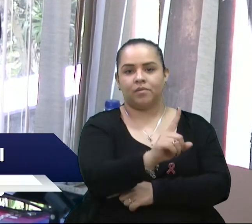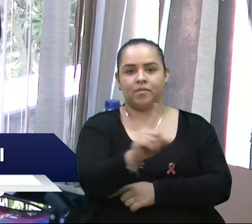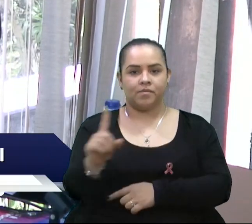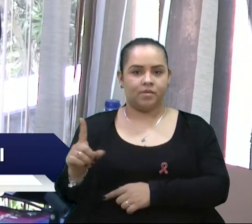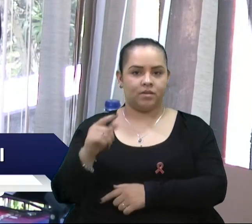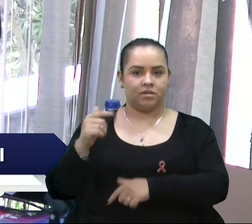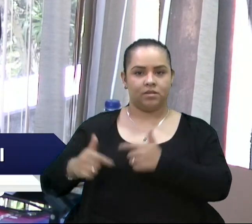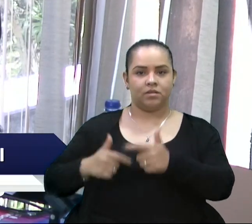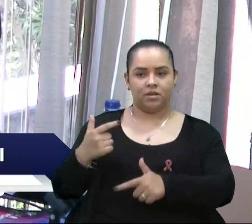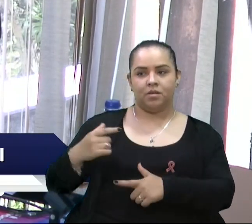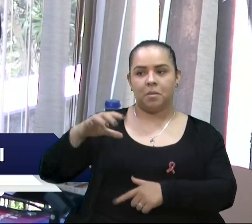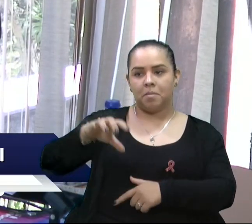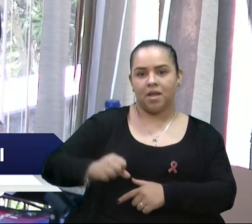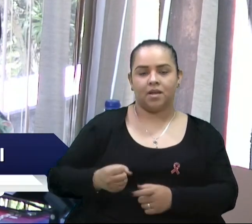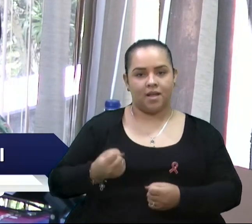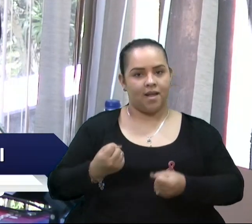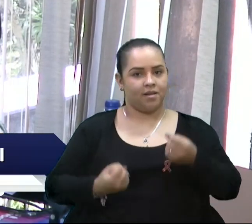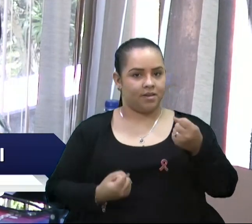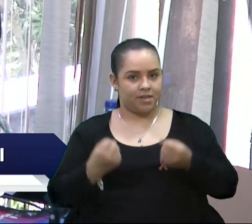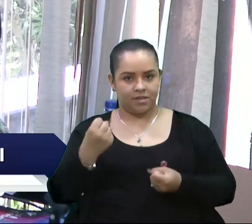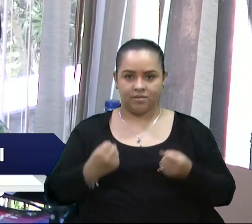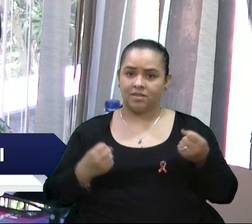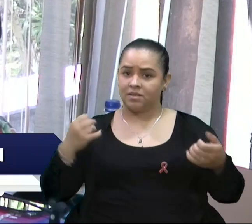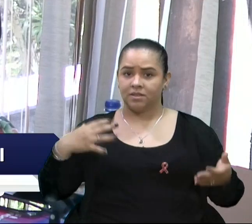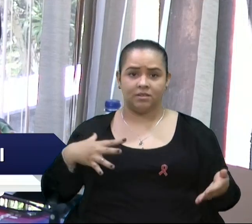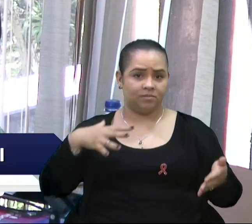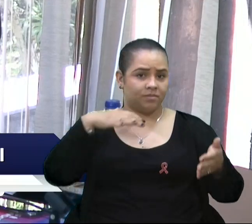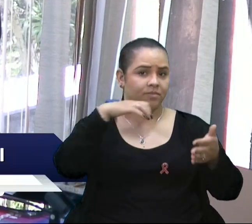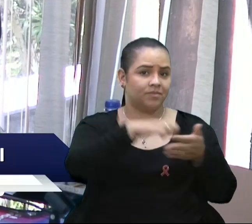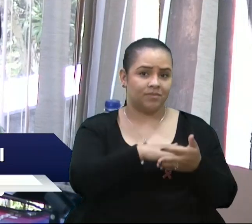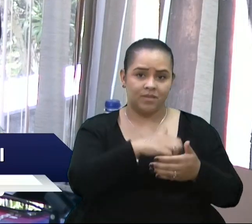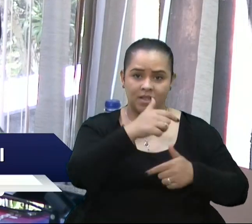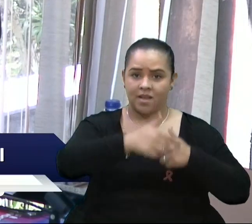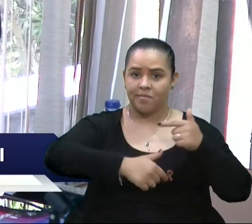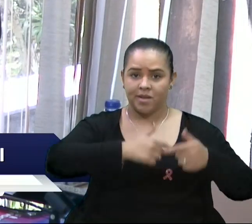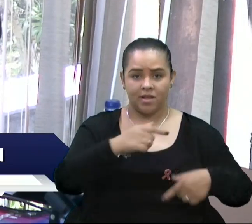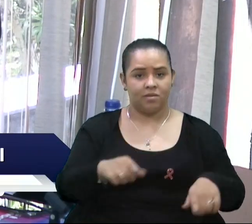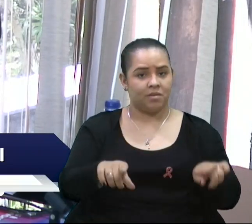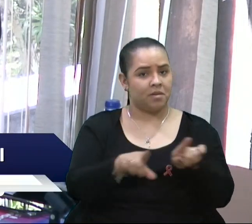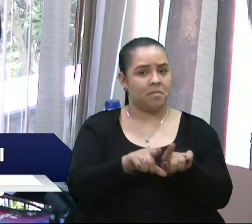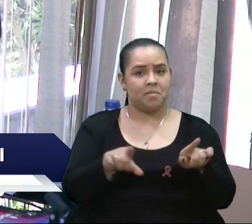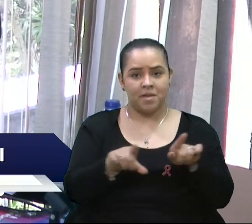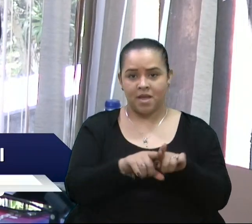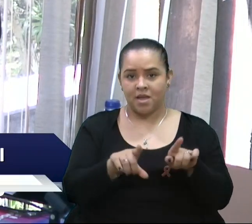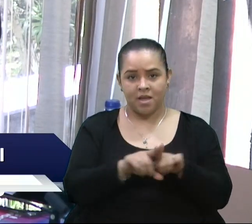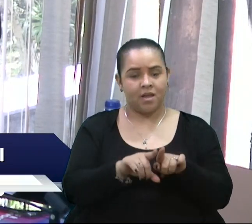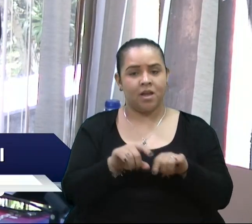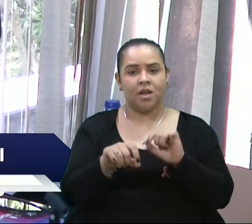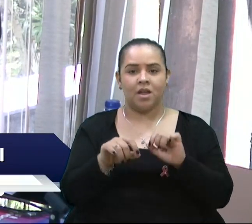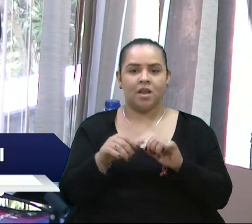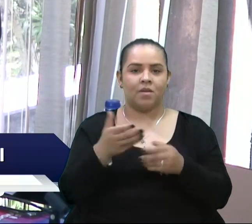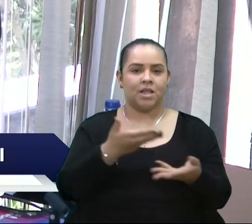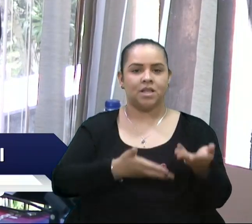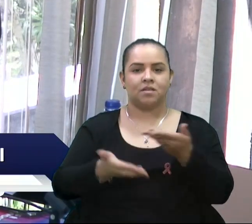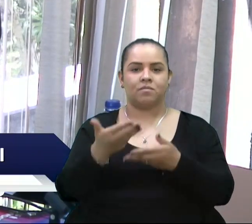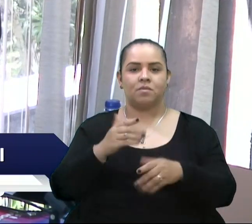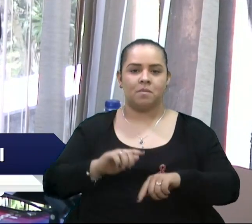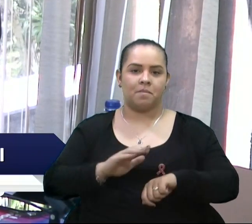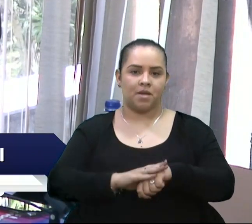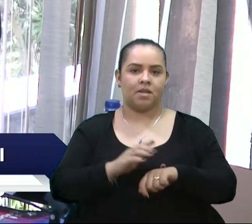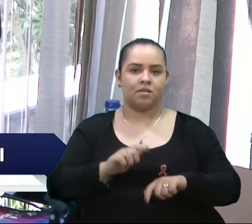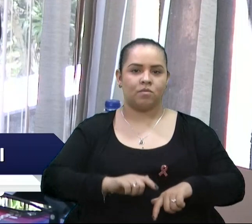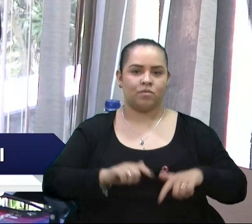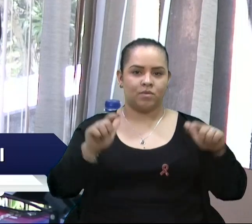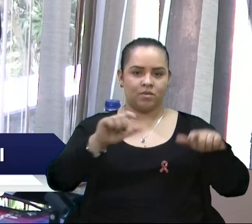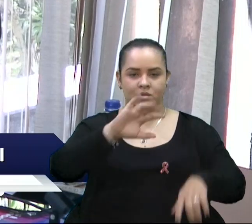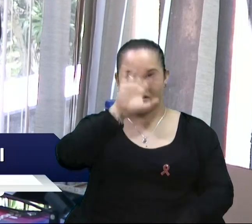trabalhando, pegando carro, sofrendo acidentes de trabalho, os atendimentos acabam aumentando. SAMU,